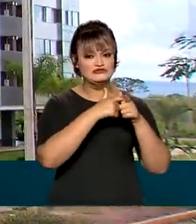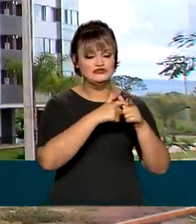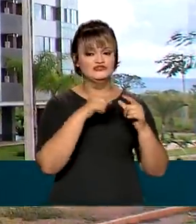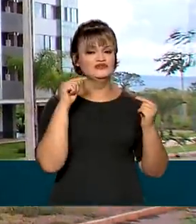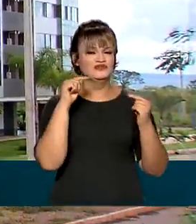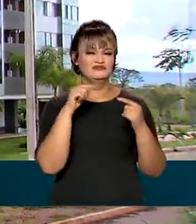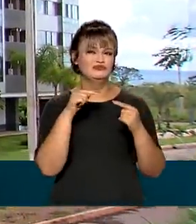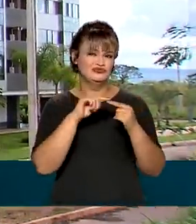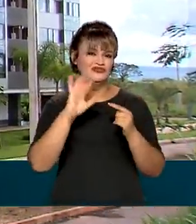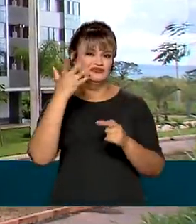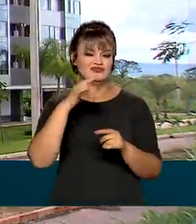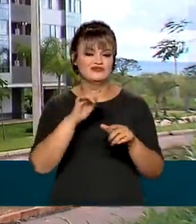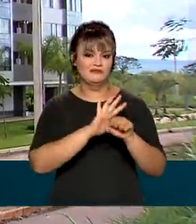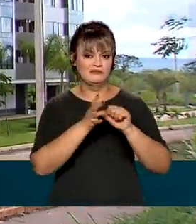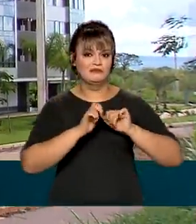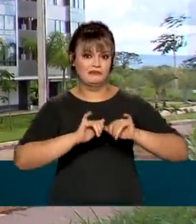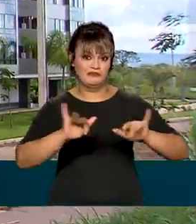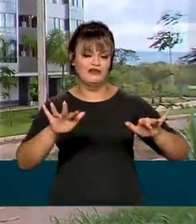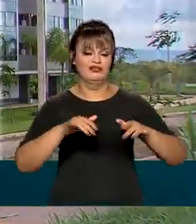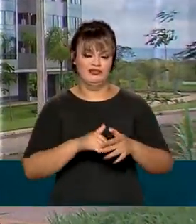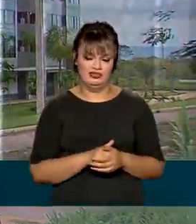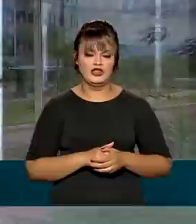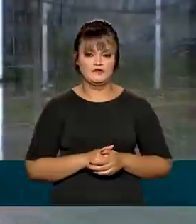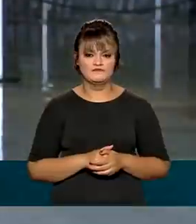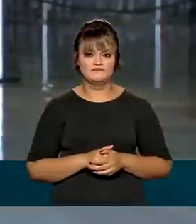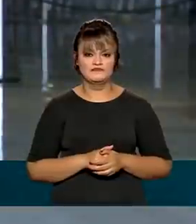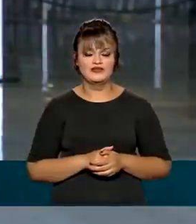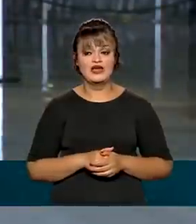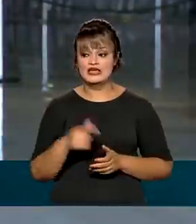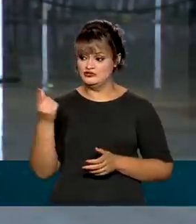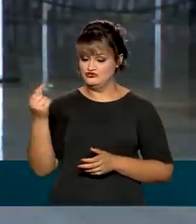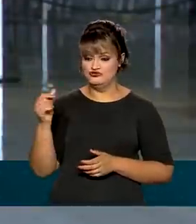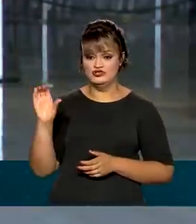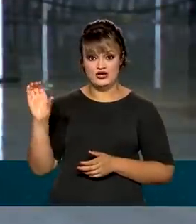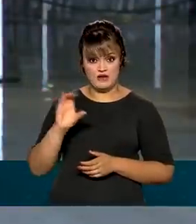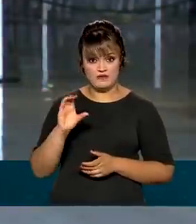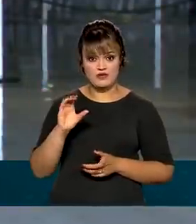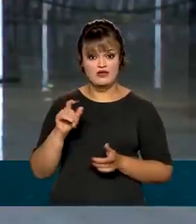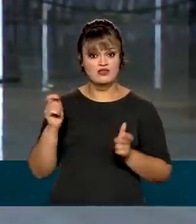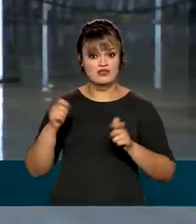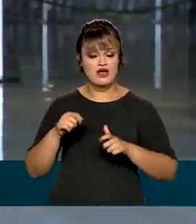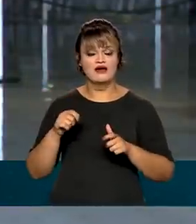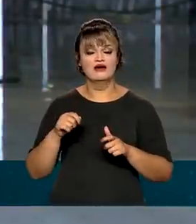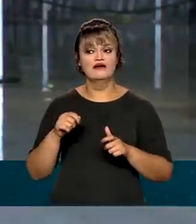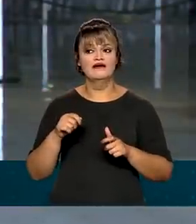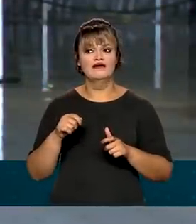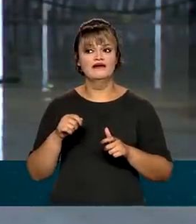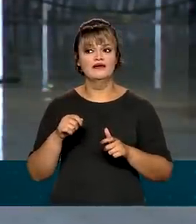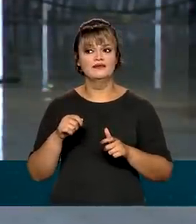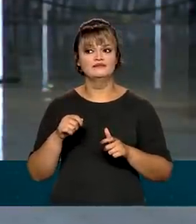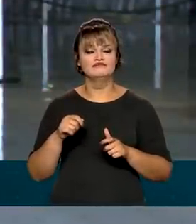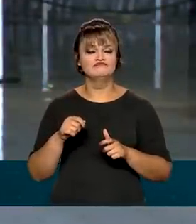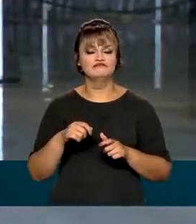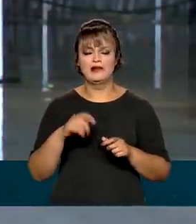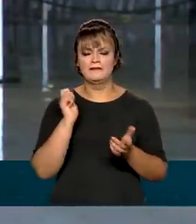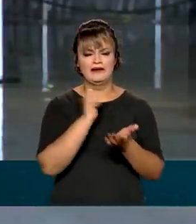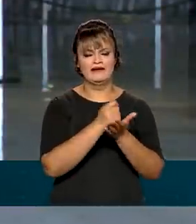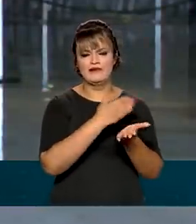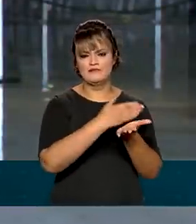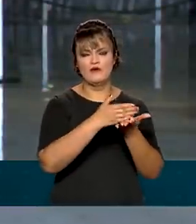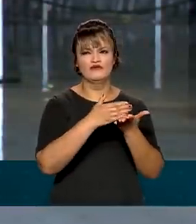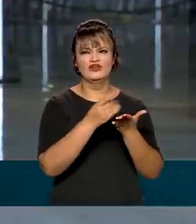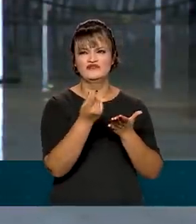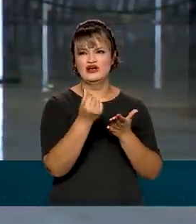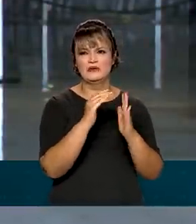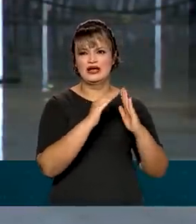pandemia de Covid-19 no orçamento das famílias. O recurso deve ser utilizado para imóveis avaliados